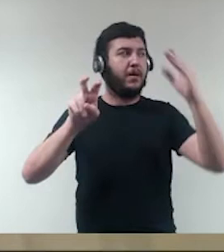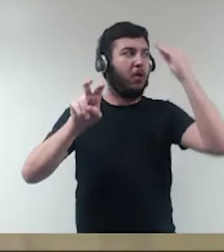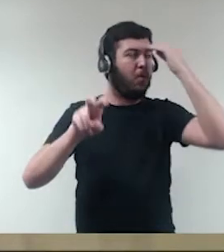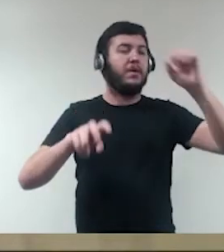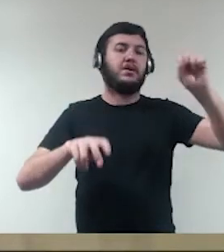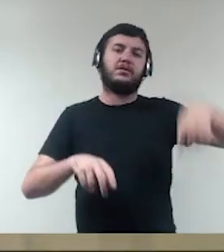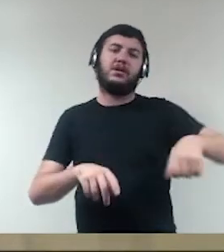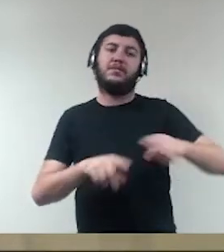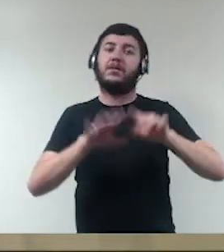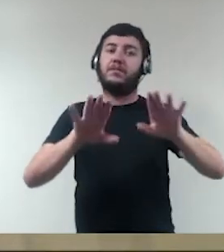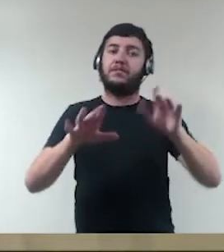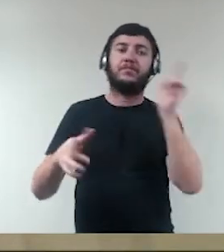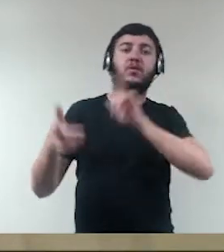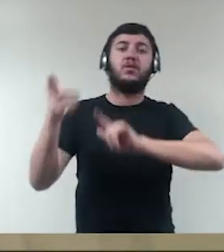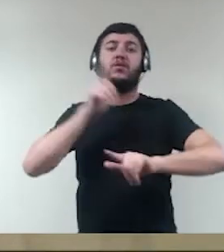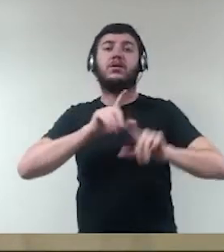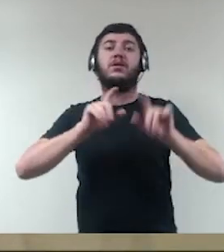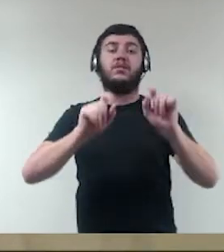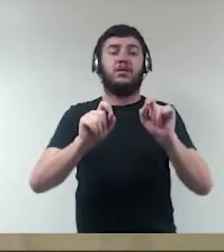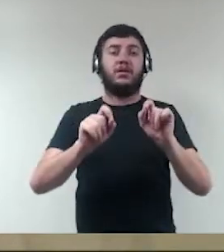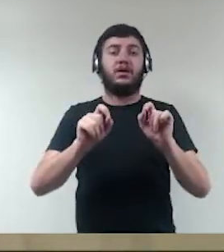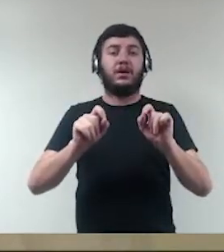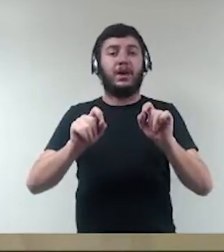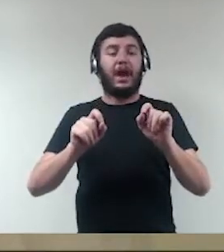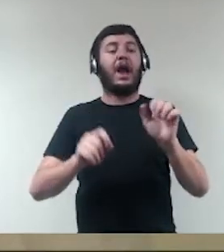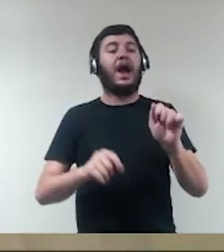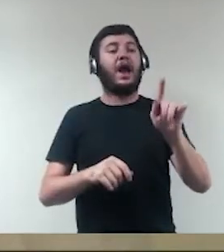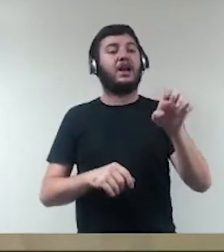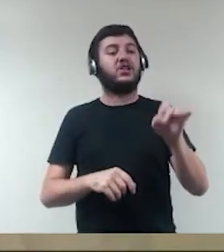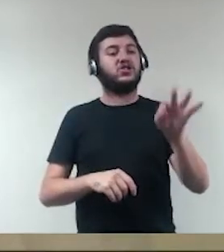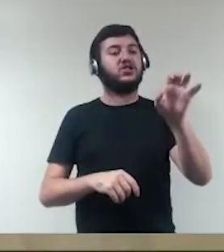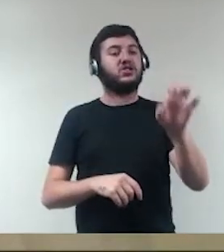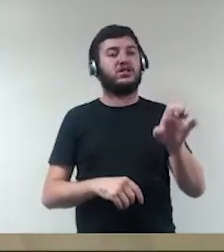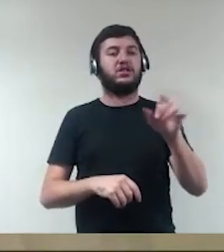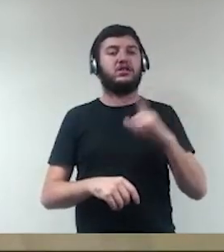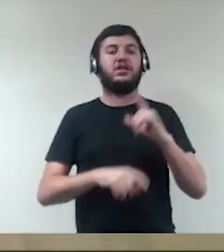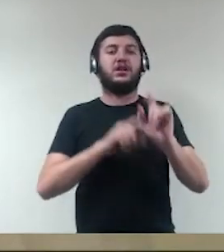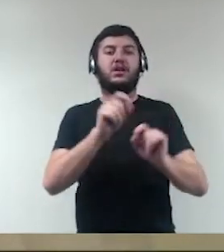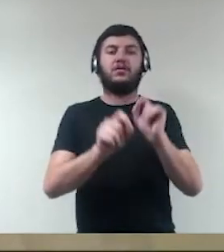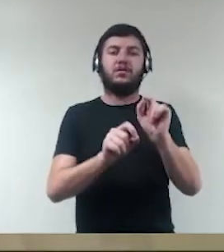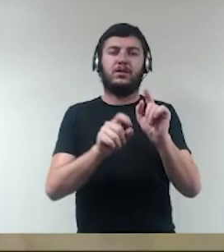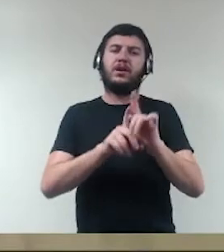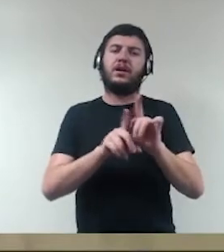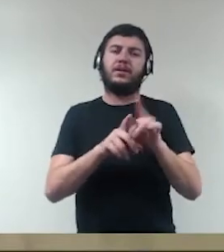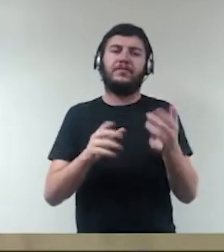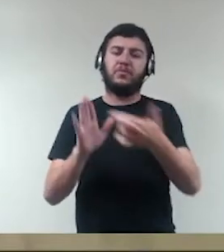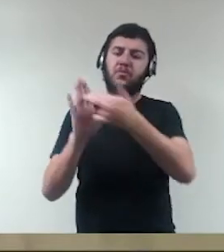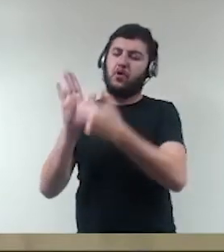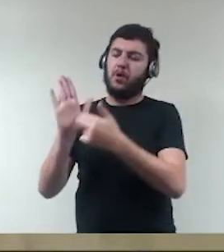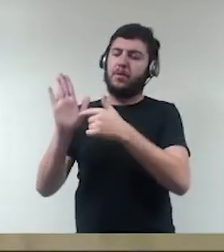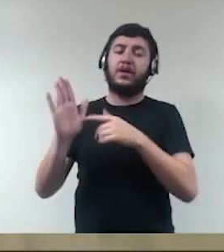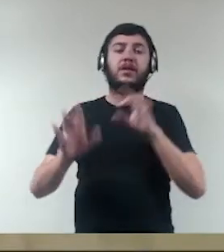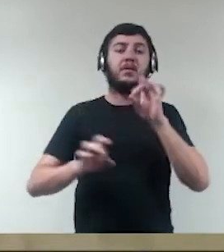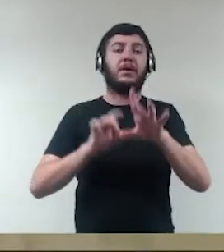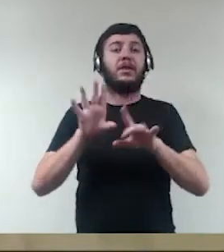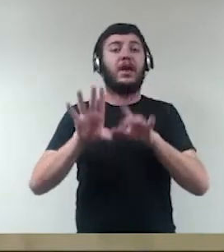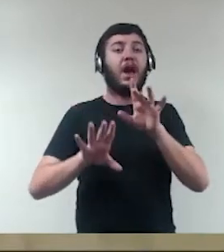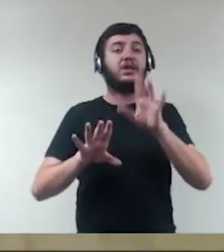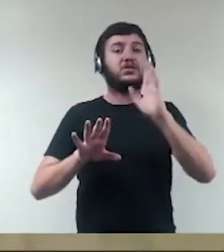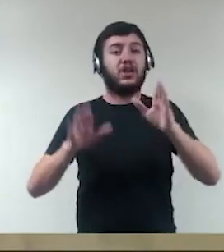alcançando agentes que não contam, portanto, com a cobertura de normas especiais que preveem a